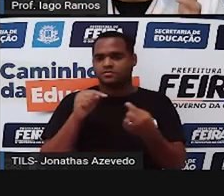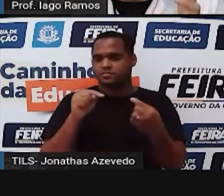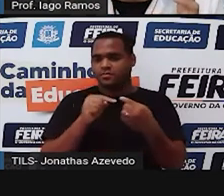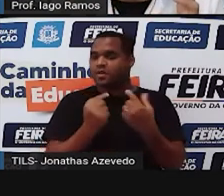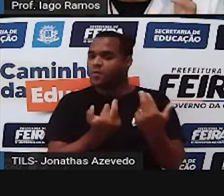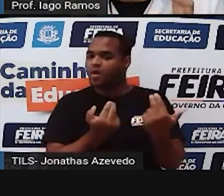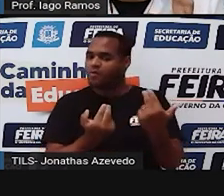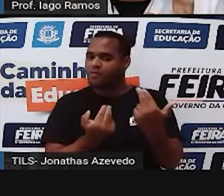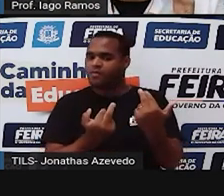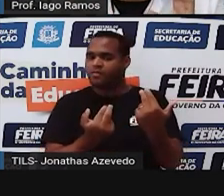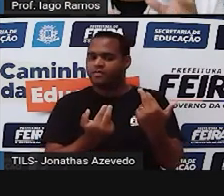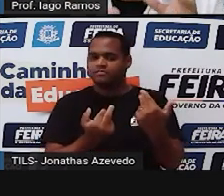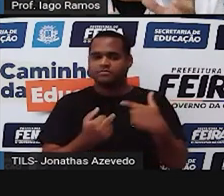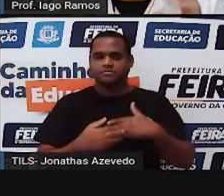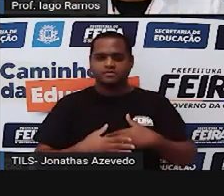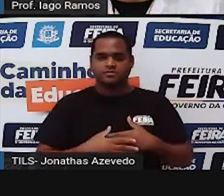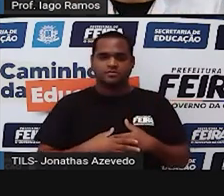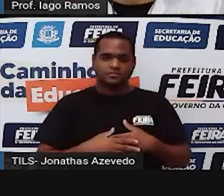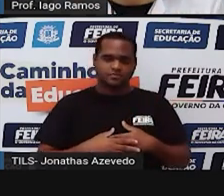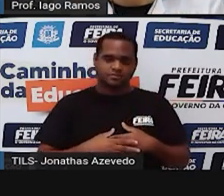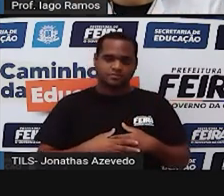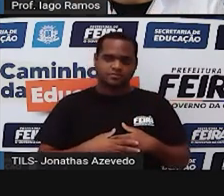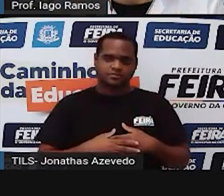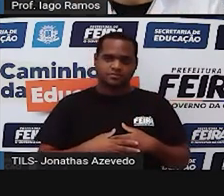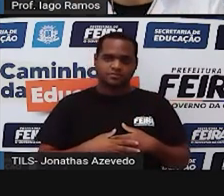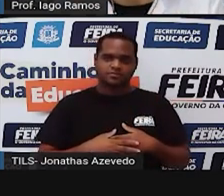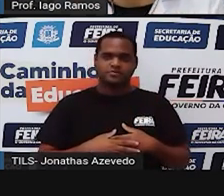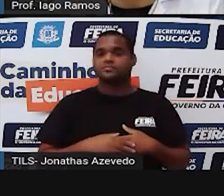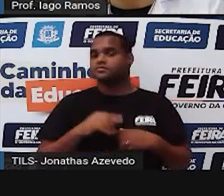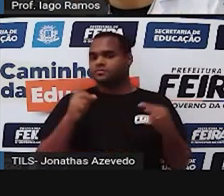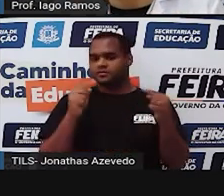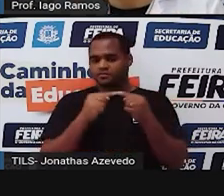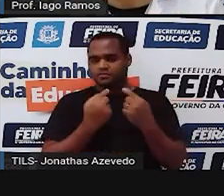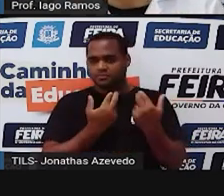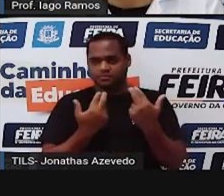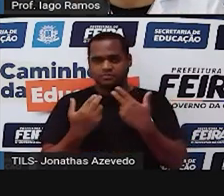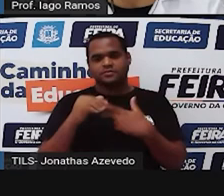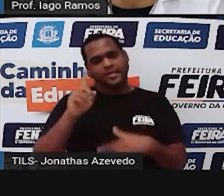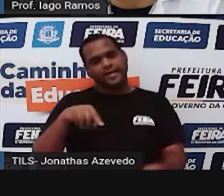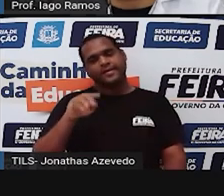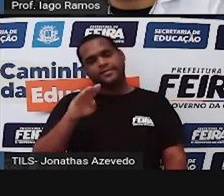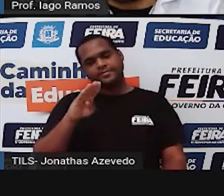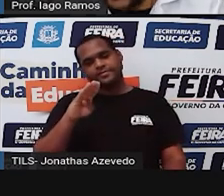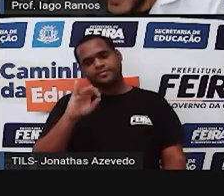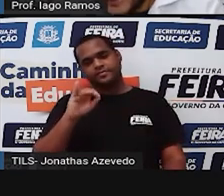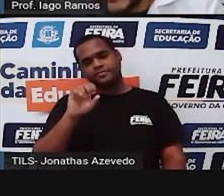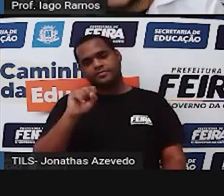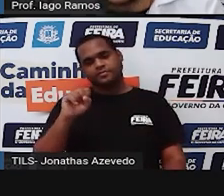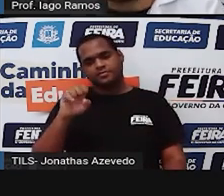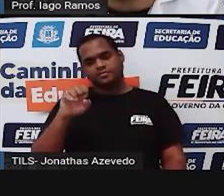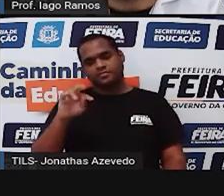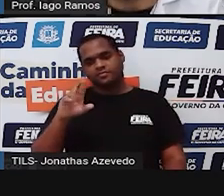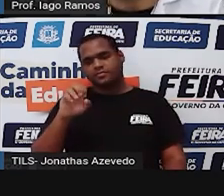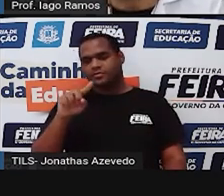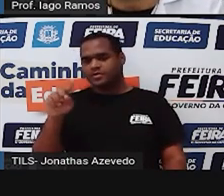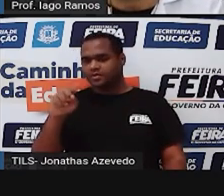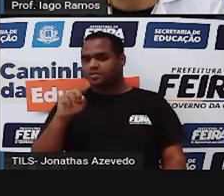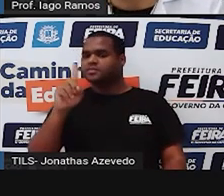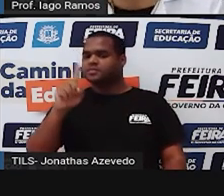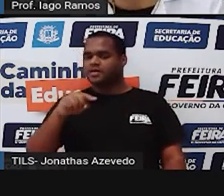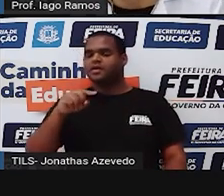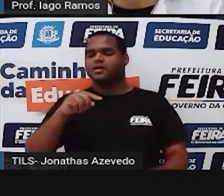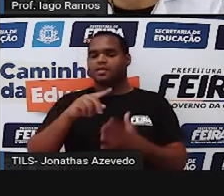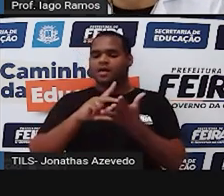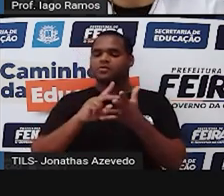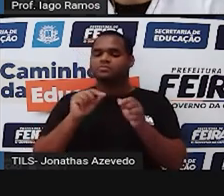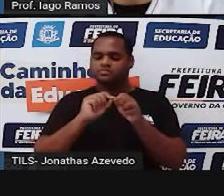iguais tá são dois ângulos iguais é isso que a bissetriz de um ângulo de um ângulo faz tá o